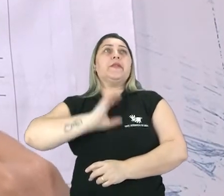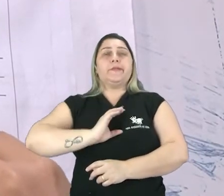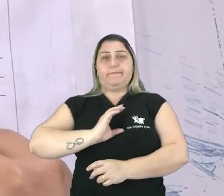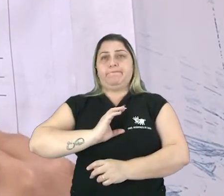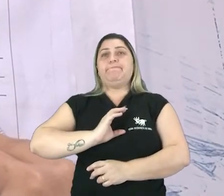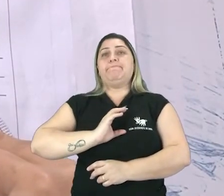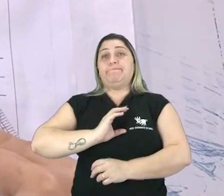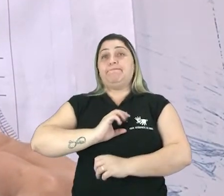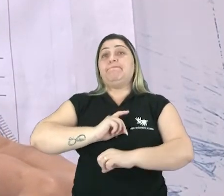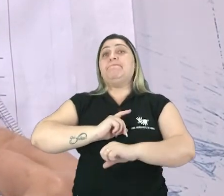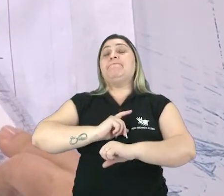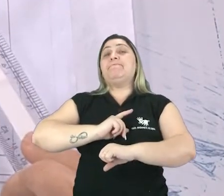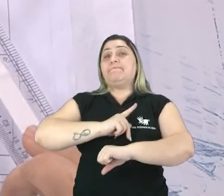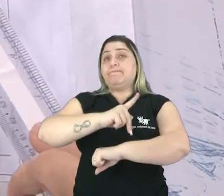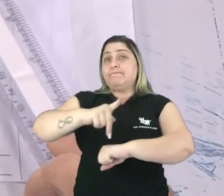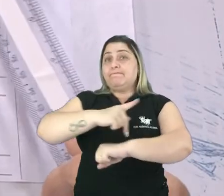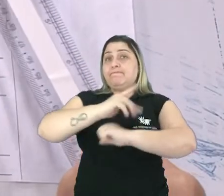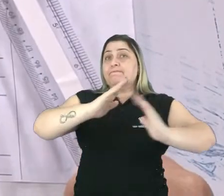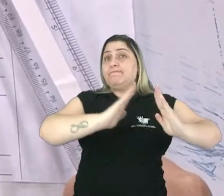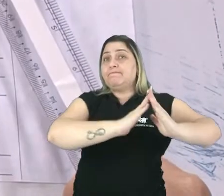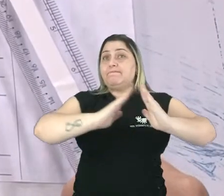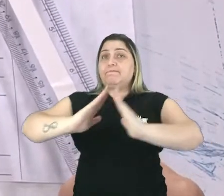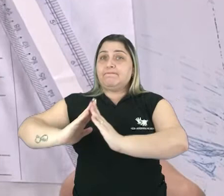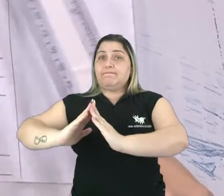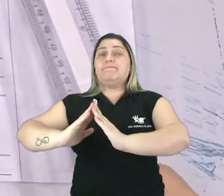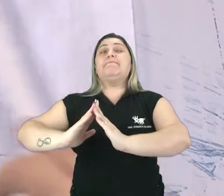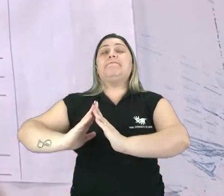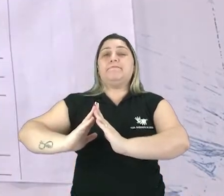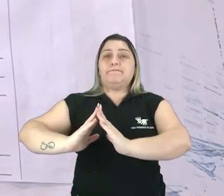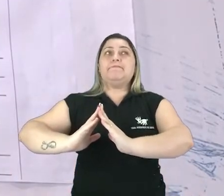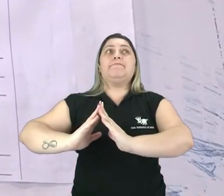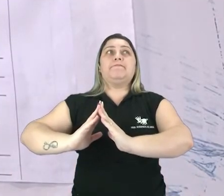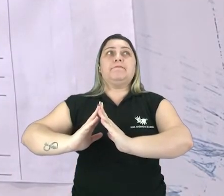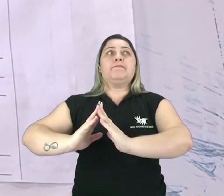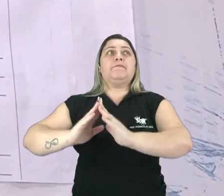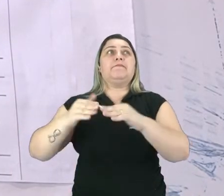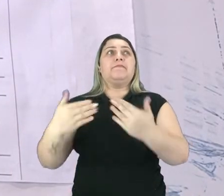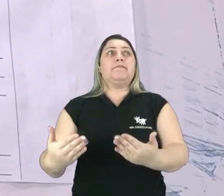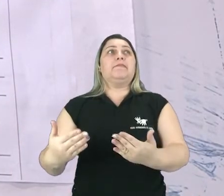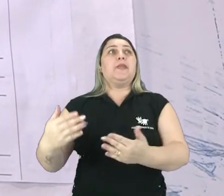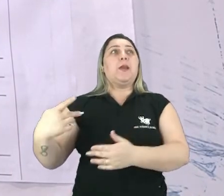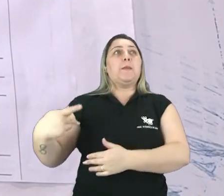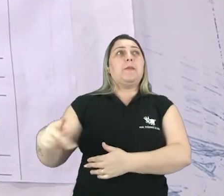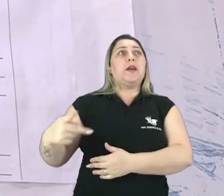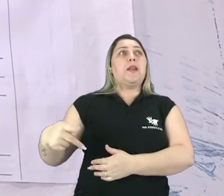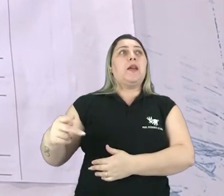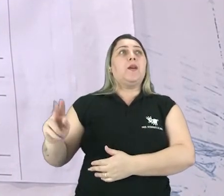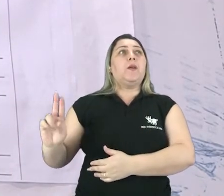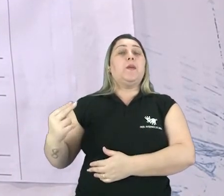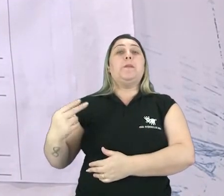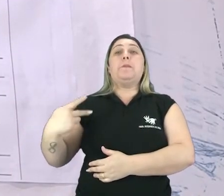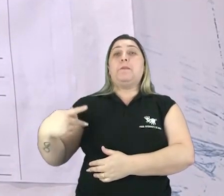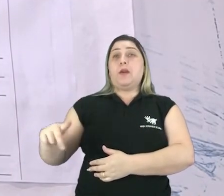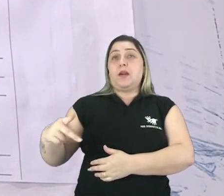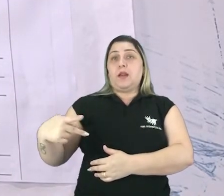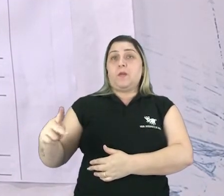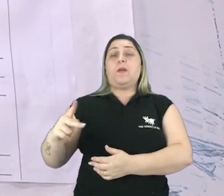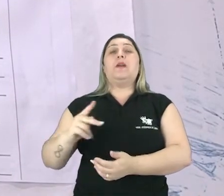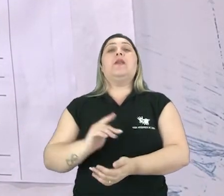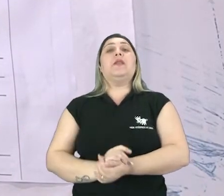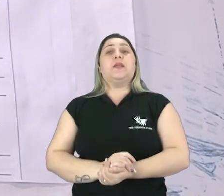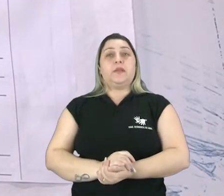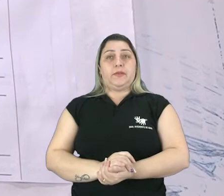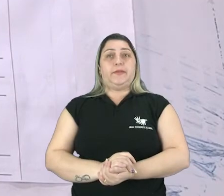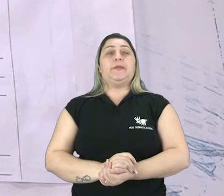Canadá. E recentemente. Em países vizinhos. Tais como. Paraguai. Que é um país vizinho. ele é